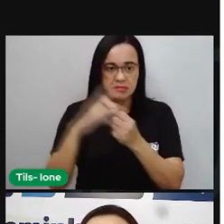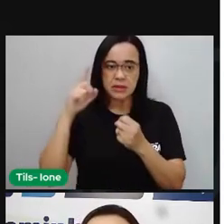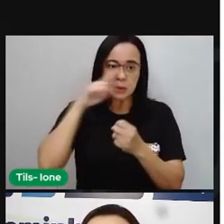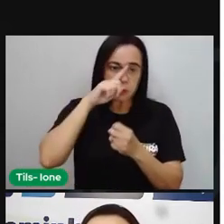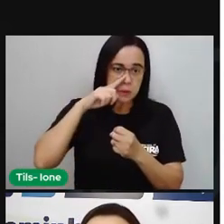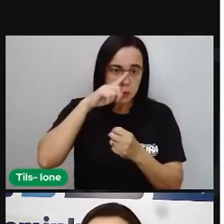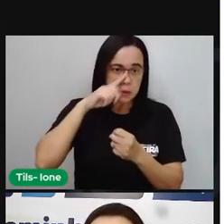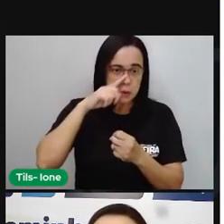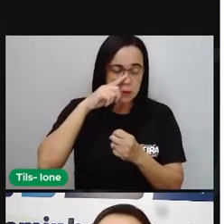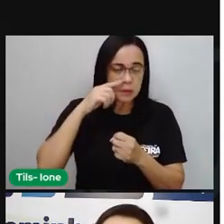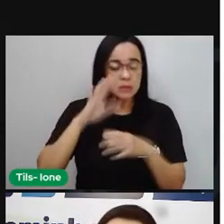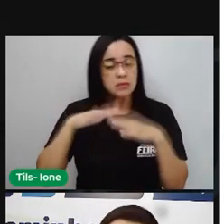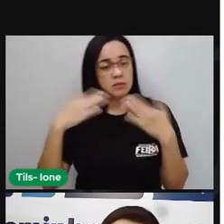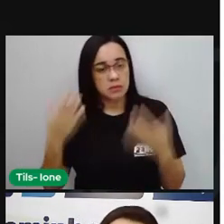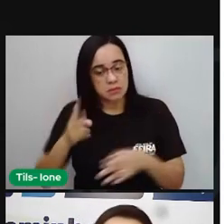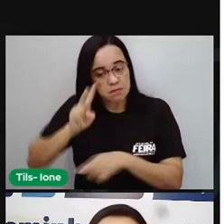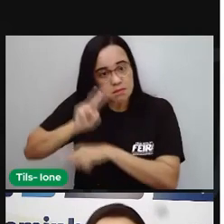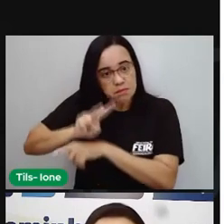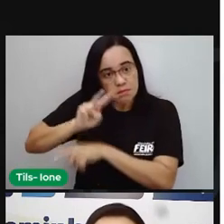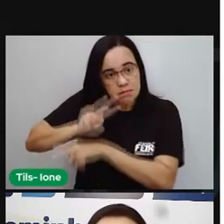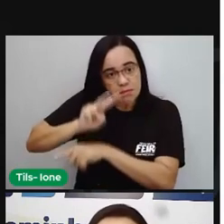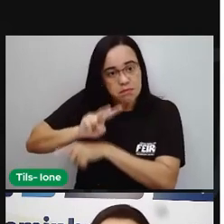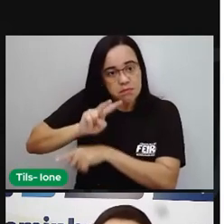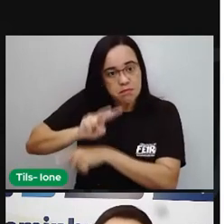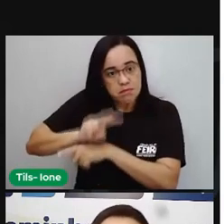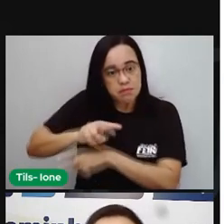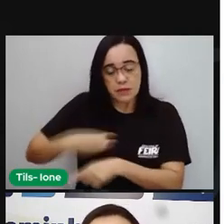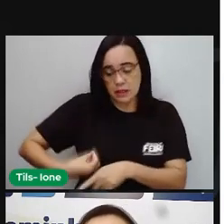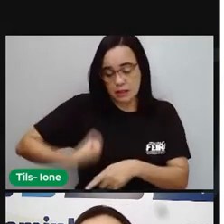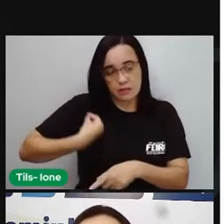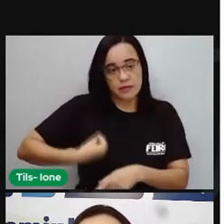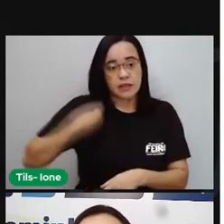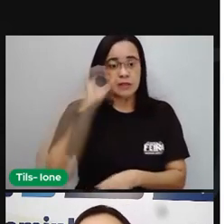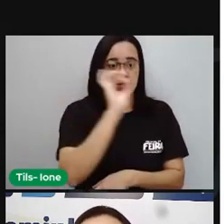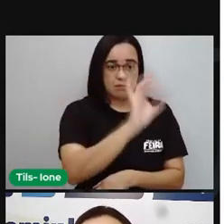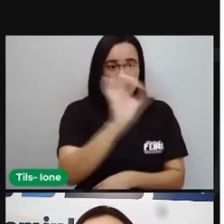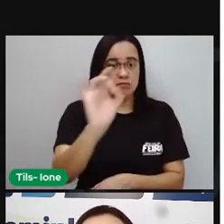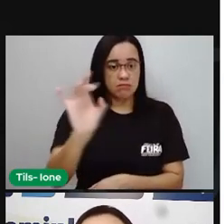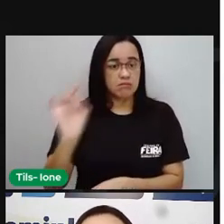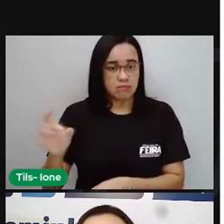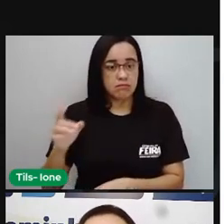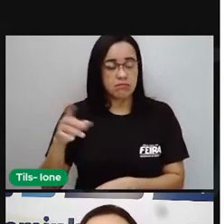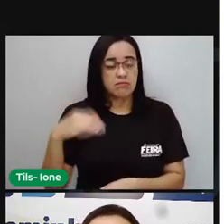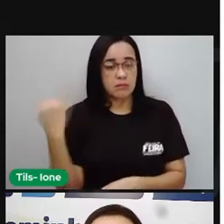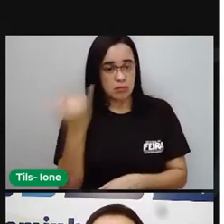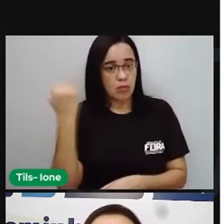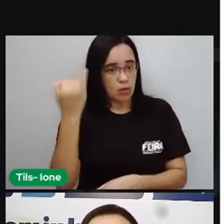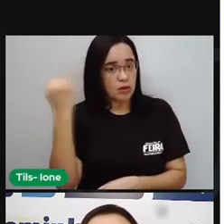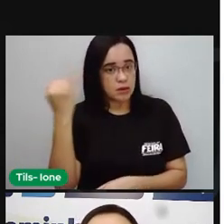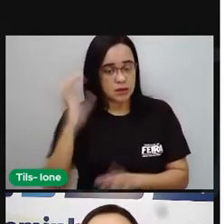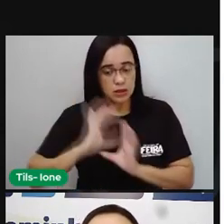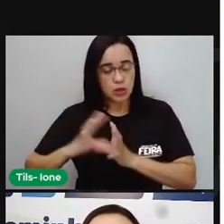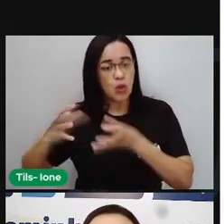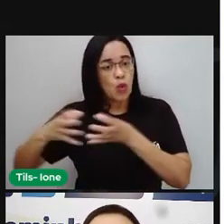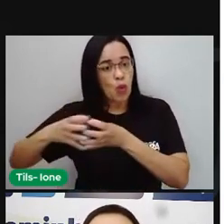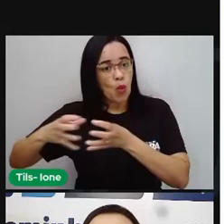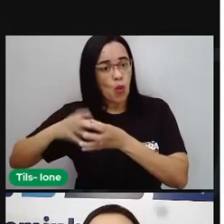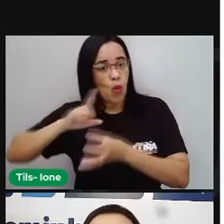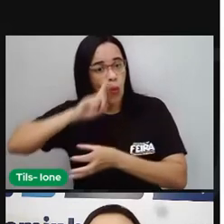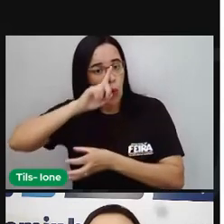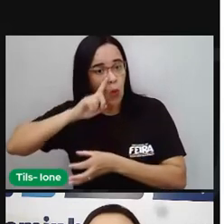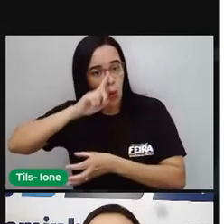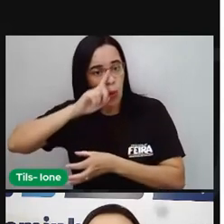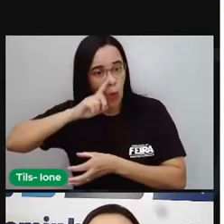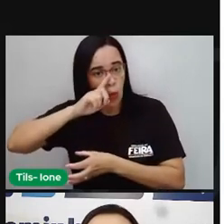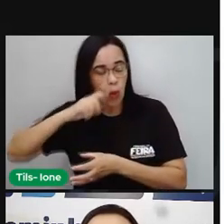questão de proteção a eles, né? A vida deles, já que eles fazem parte aí do grupo de risco, né? Do grupo que